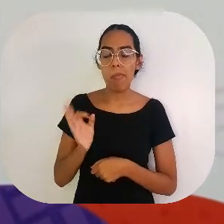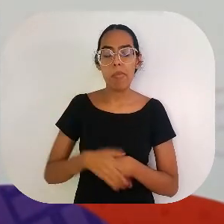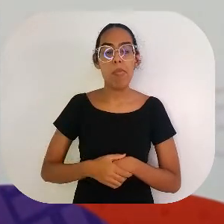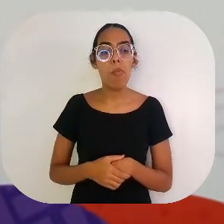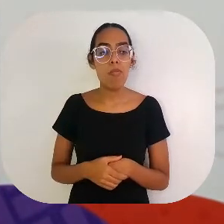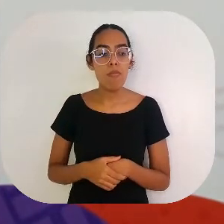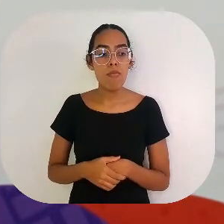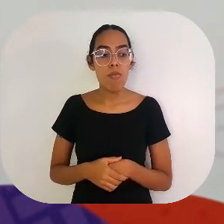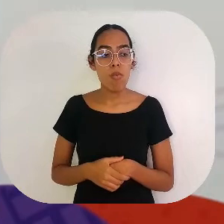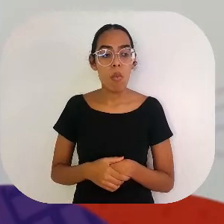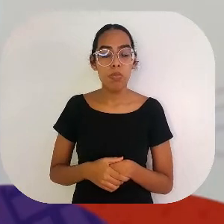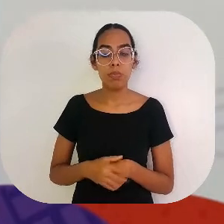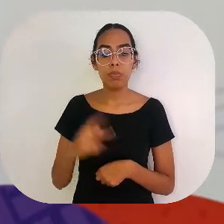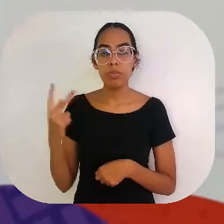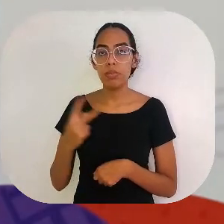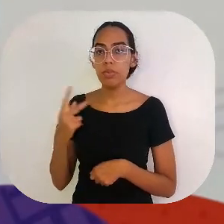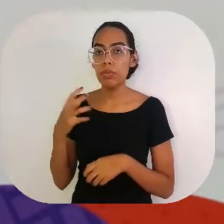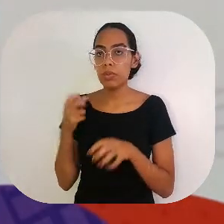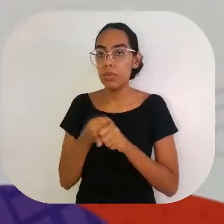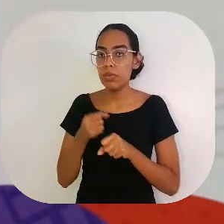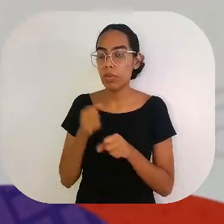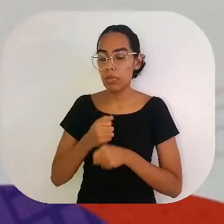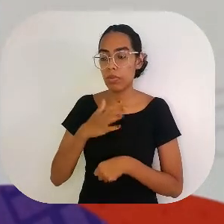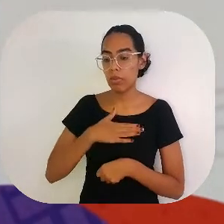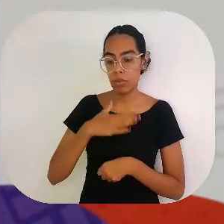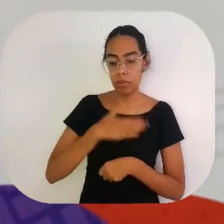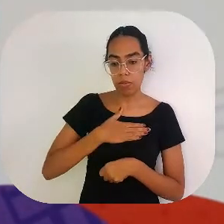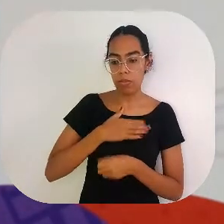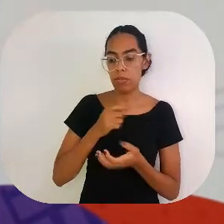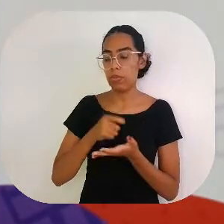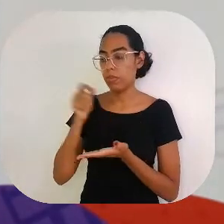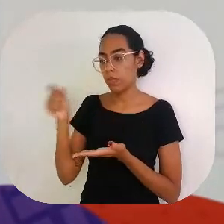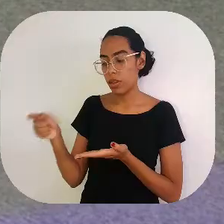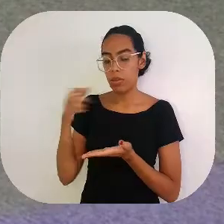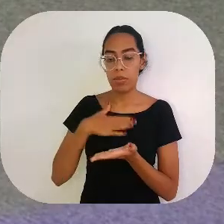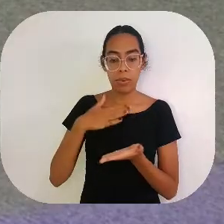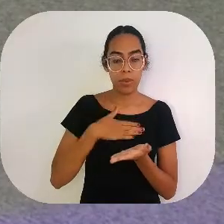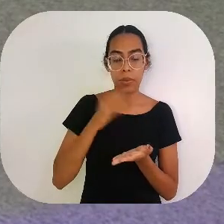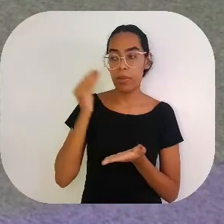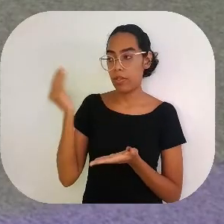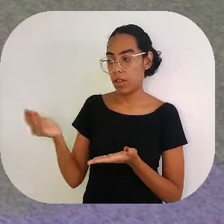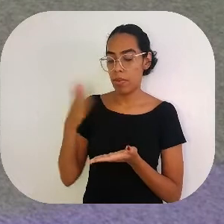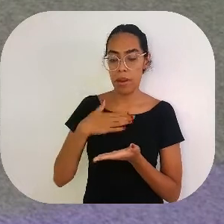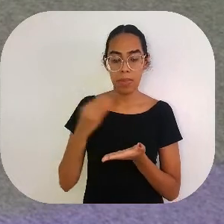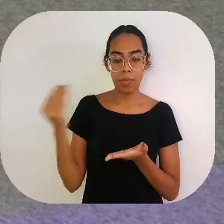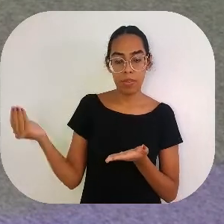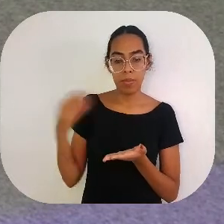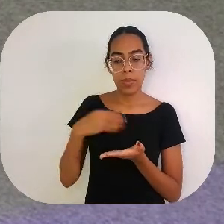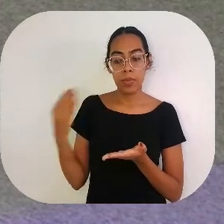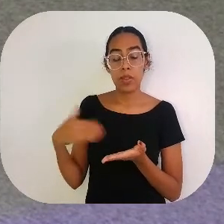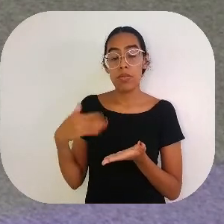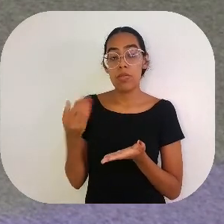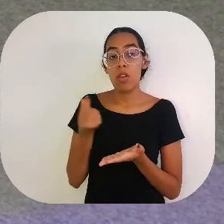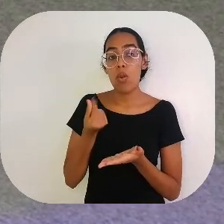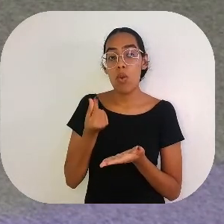E vamos logo fazer a repartição? Vamos. E eles ficaram lá contando, né? Uma para mim,